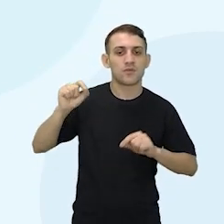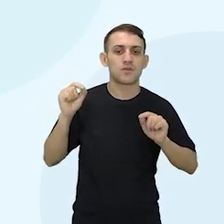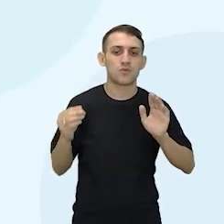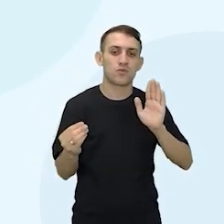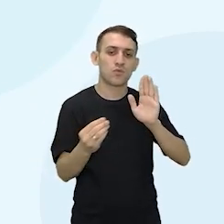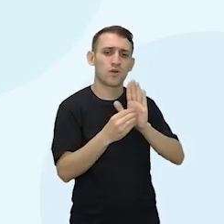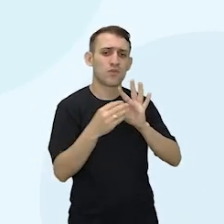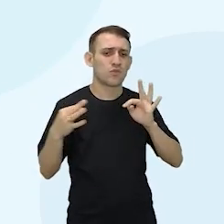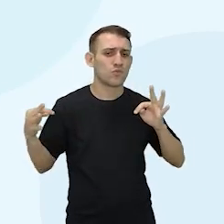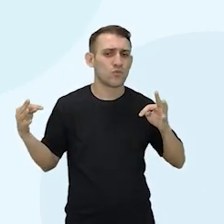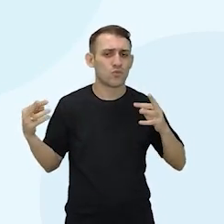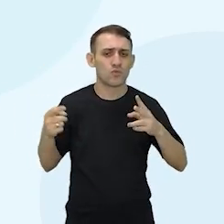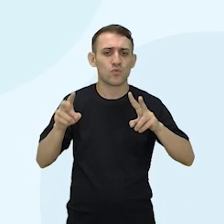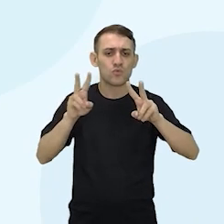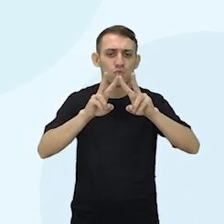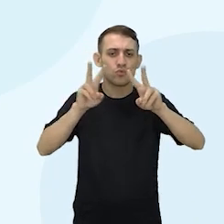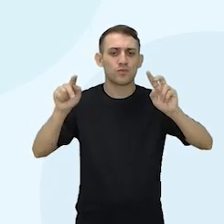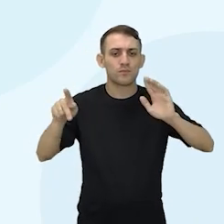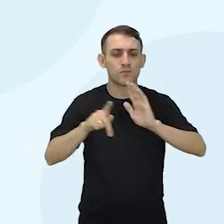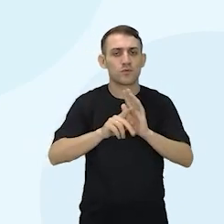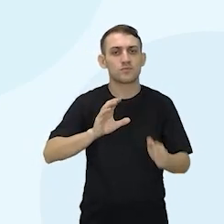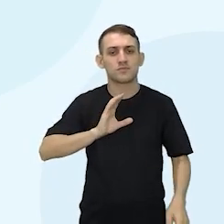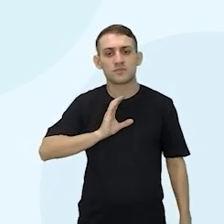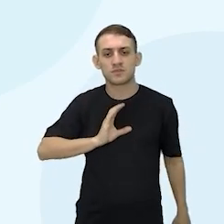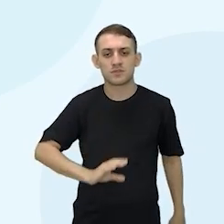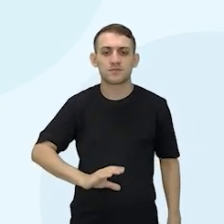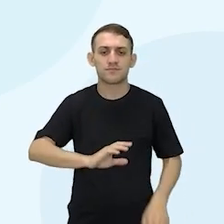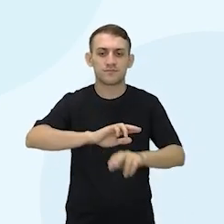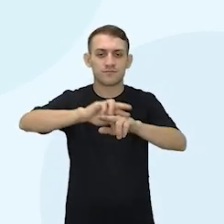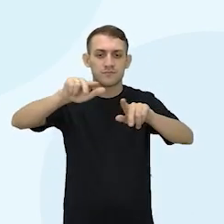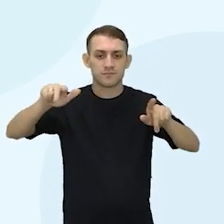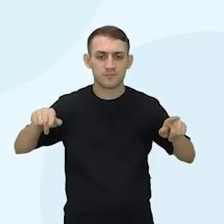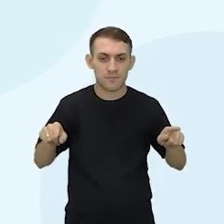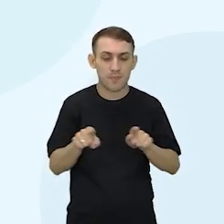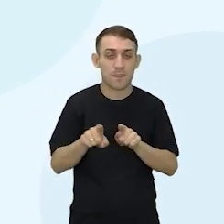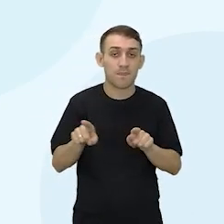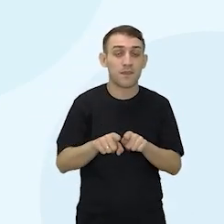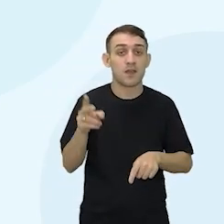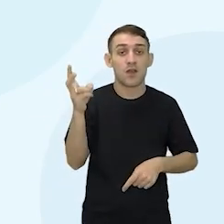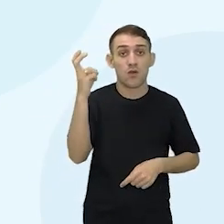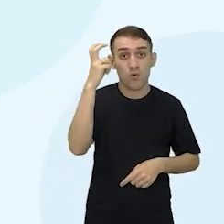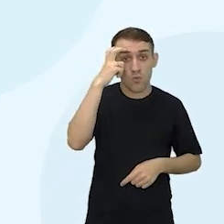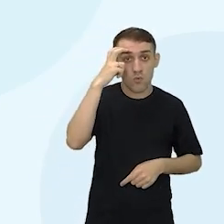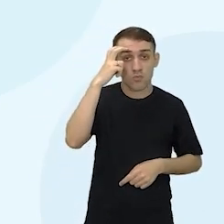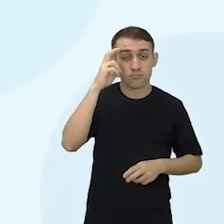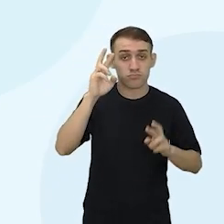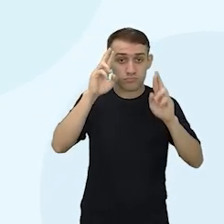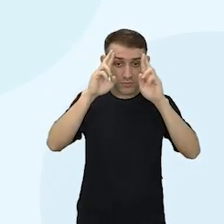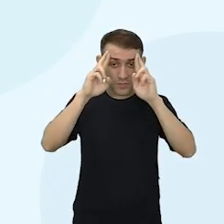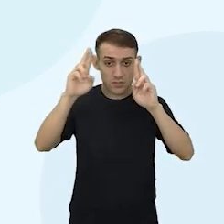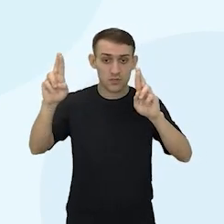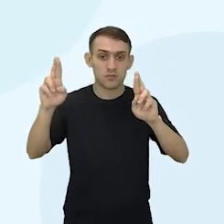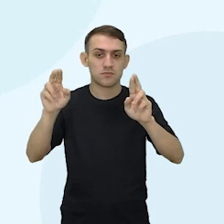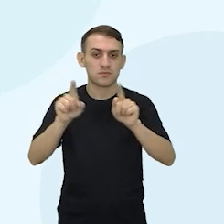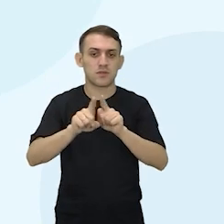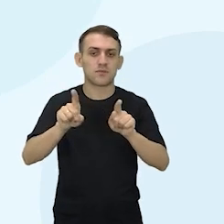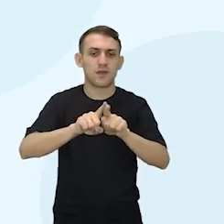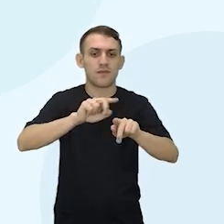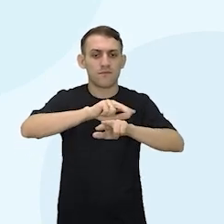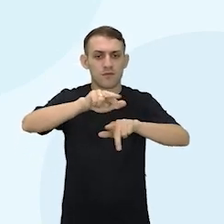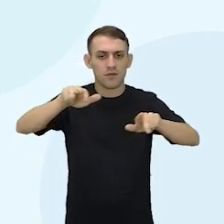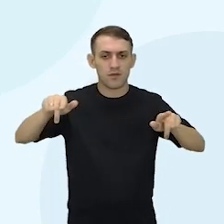toda a questão de cidadania, diversidade, cultura, respeito, respeito às